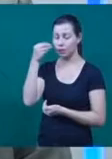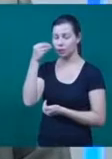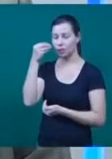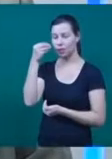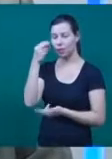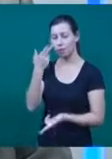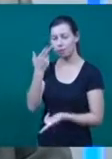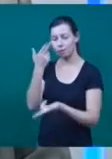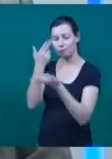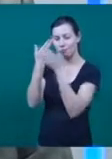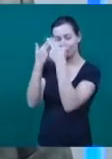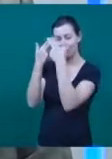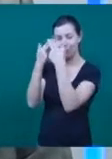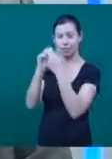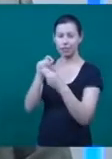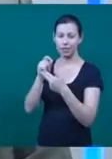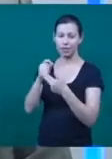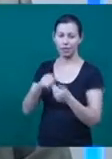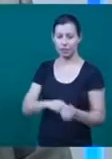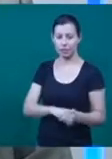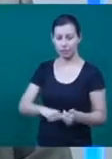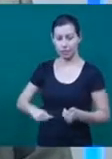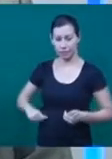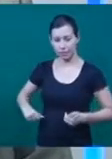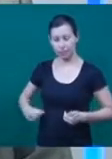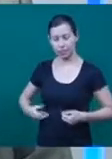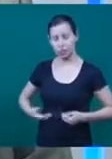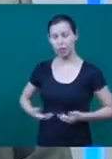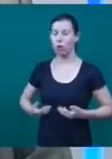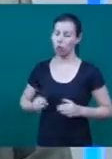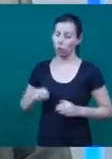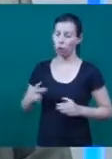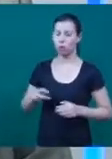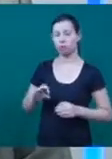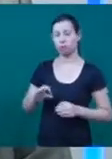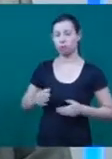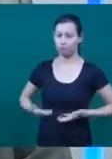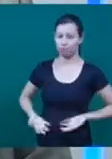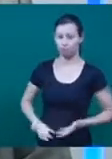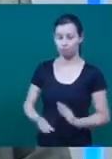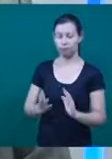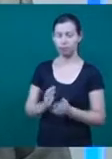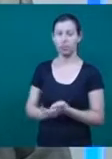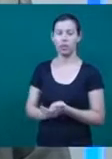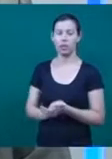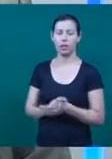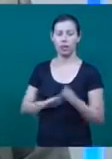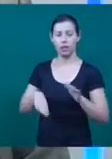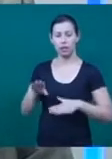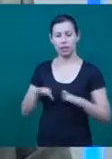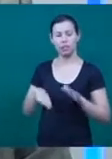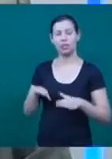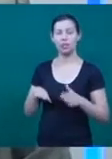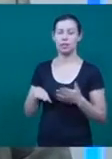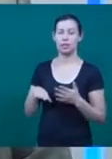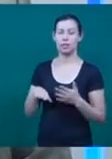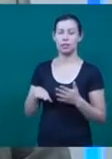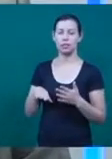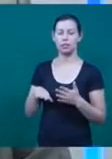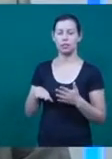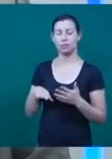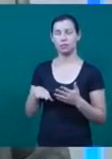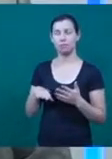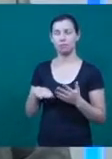marcante, que é o parto, seja ele via vaginal ou via abdominal, que é a cesariana. E, com isso, tem os desconfortos